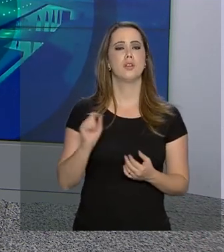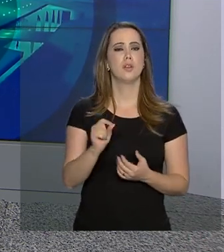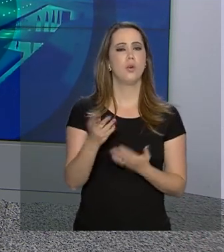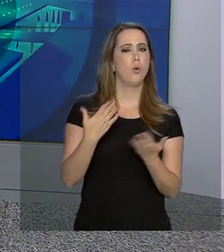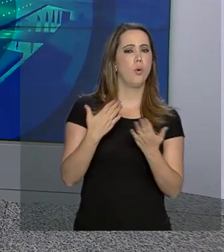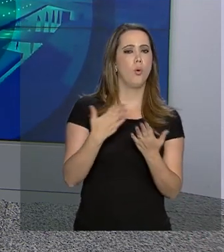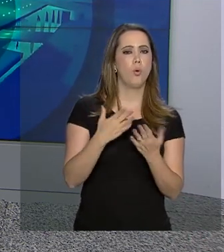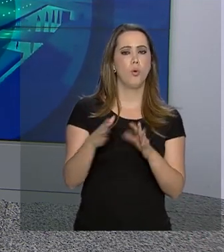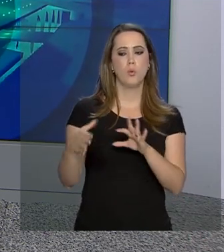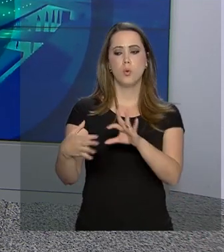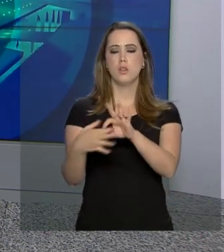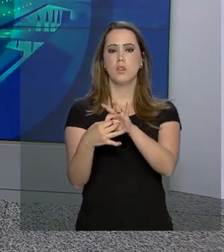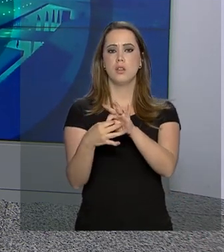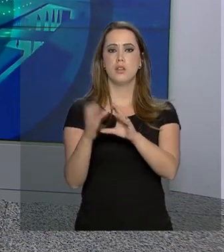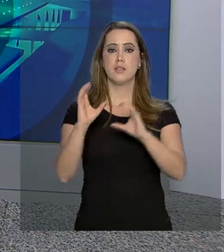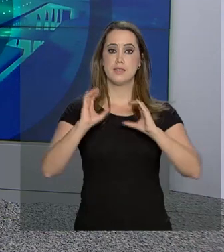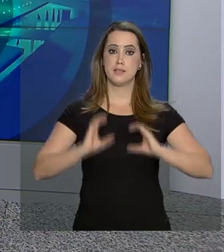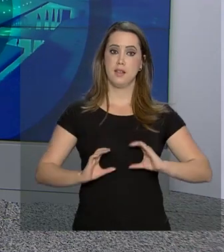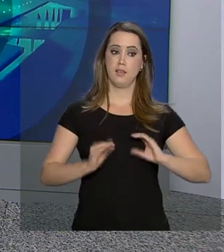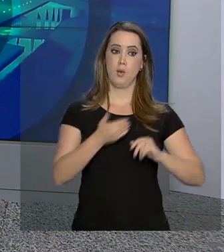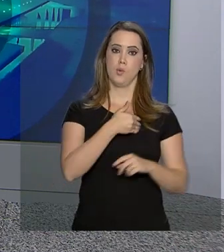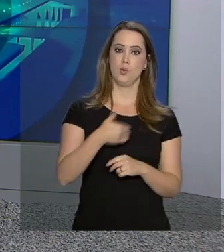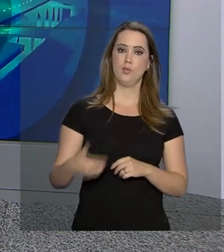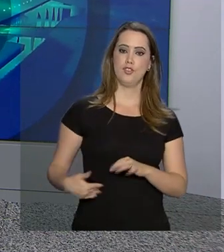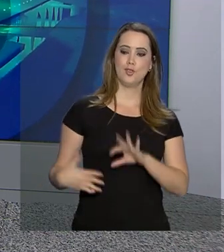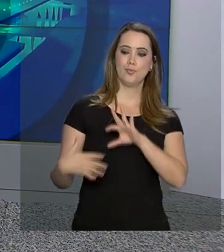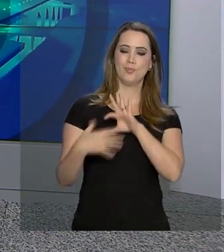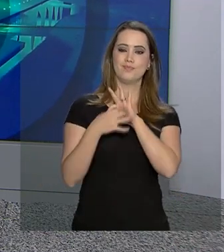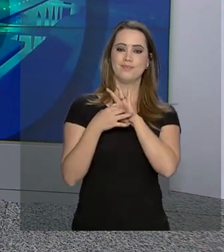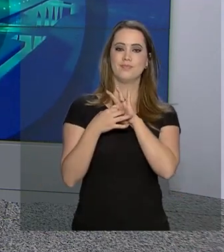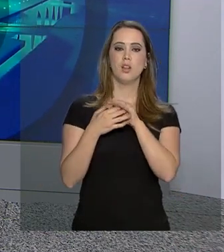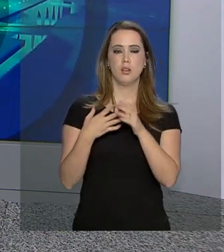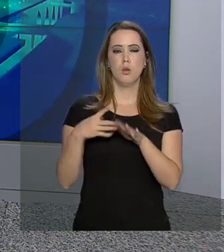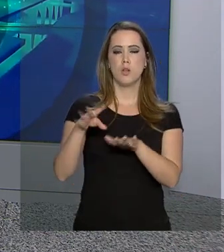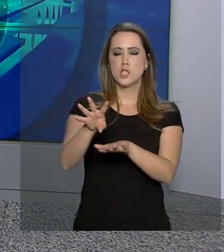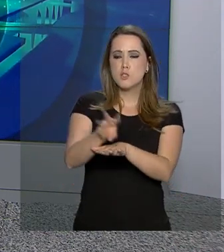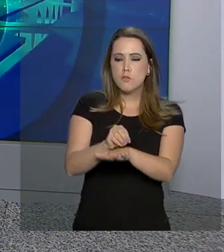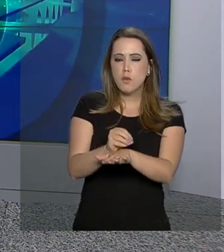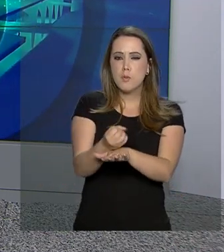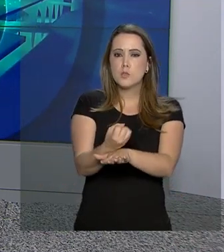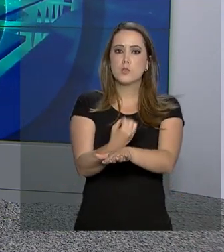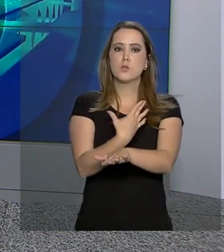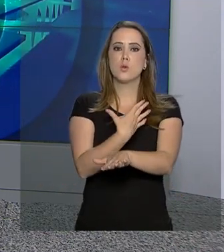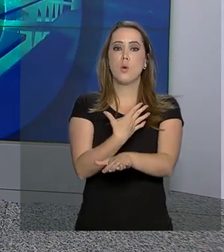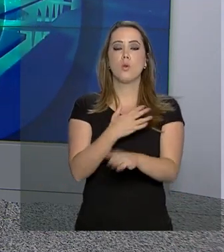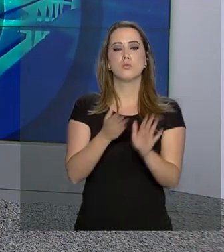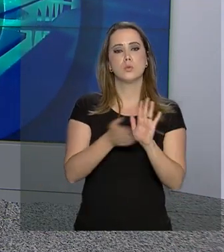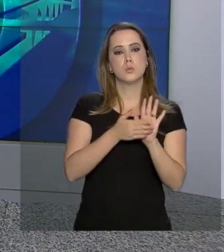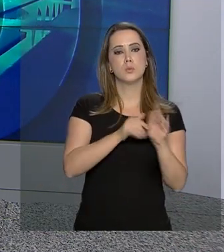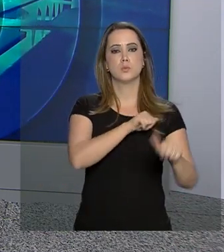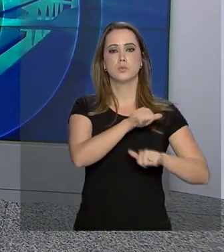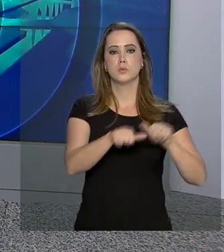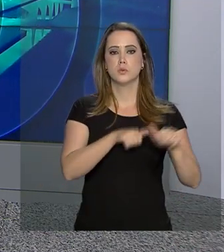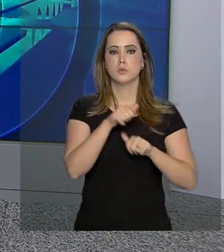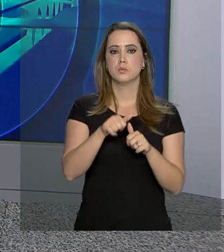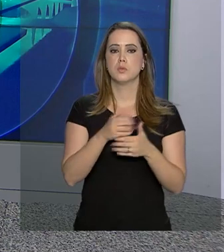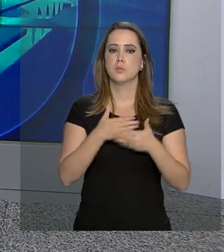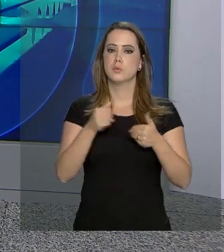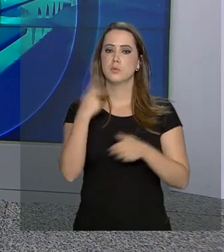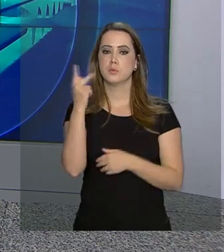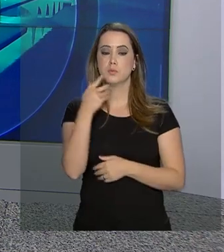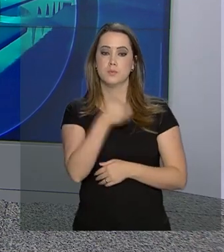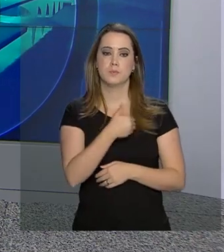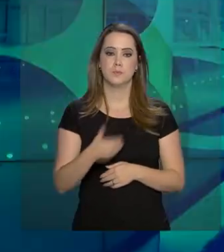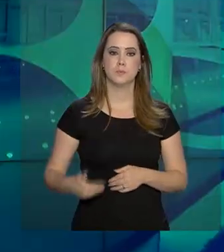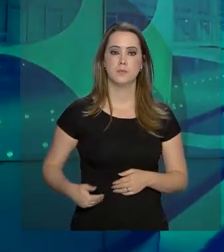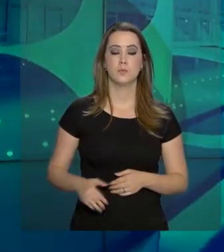ponte entre cidadão e governo. E a partir das informações recebidas, a ouvidoria propõe mudanças para melhorar as políticas